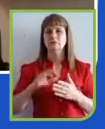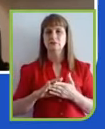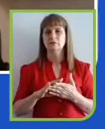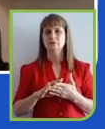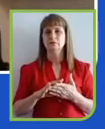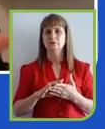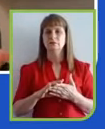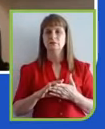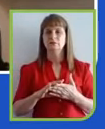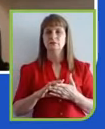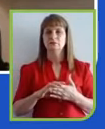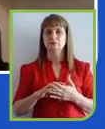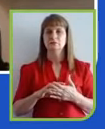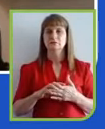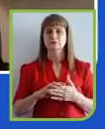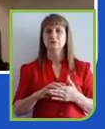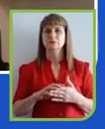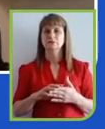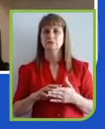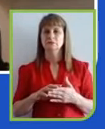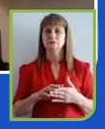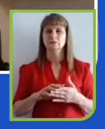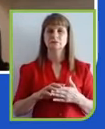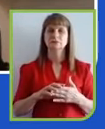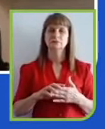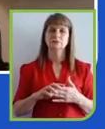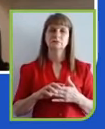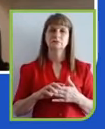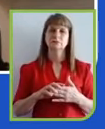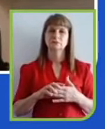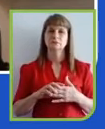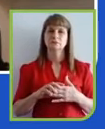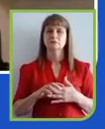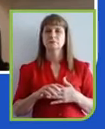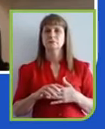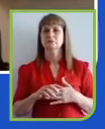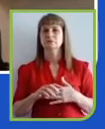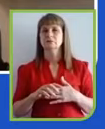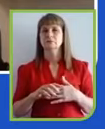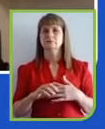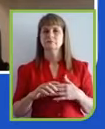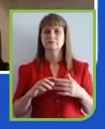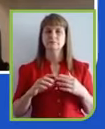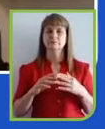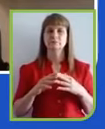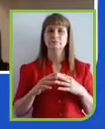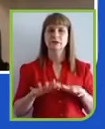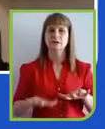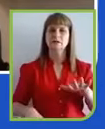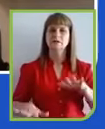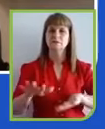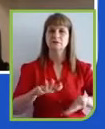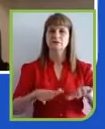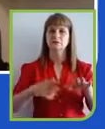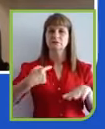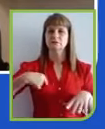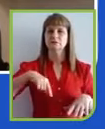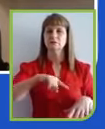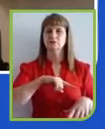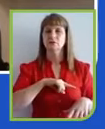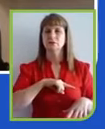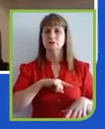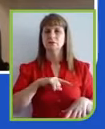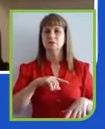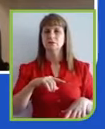milhões de acessos, chamamos de acessos, mas poderíamos dizer que são clientes, porque muitas vezes nós somos clientes mais do que